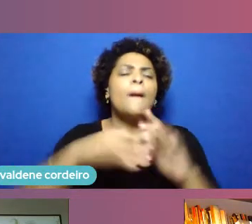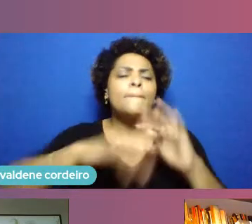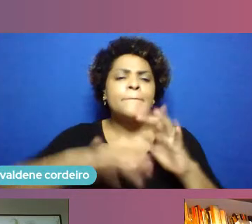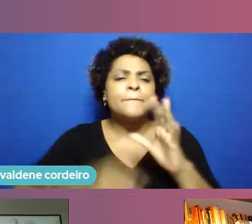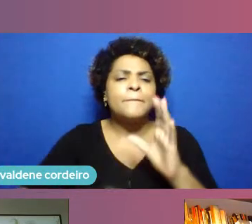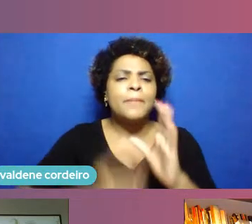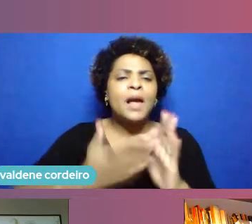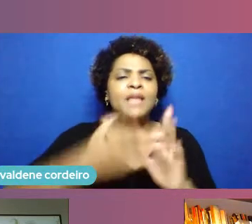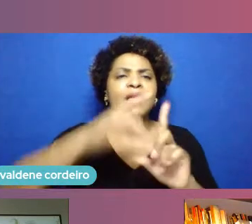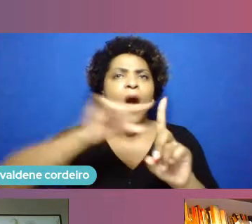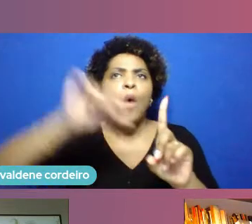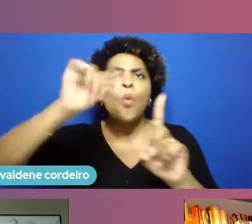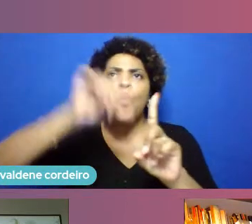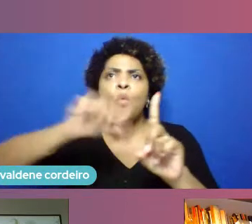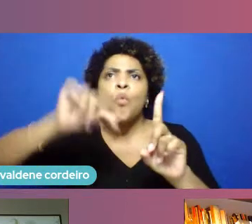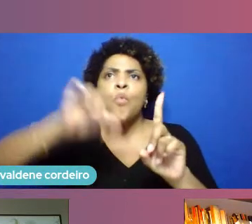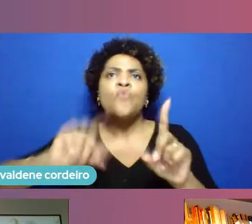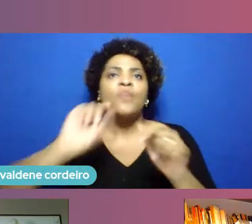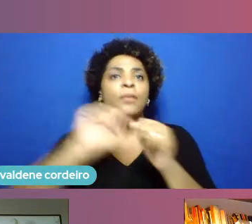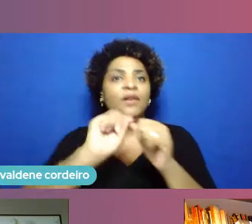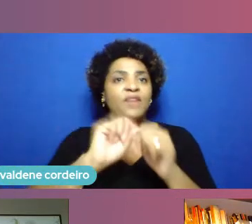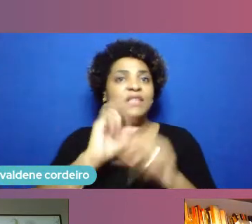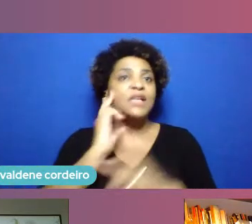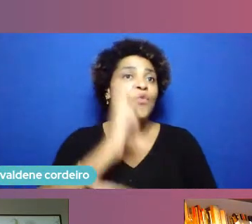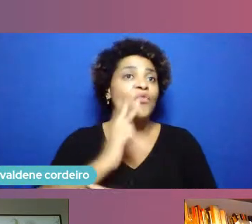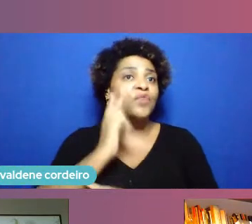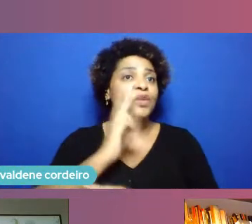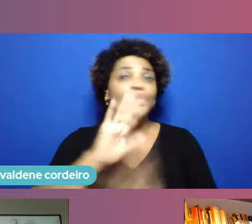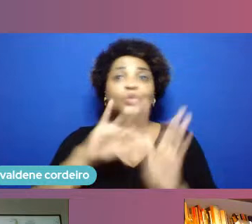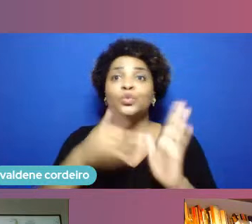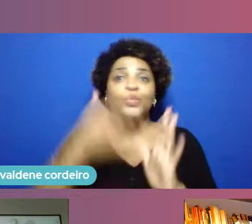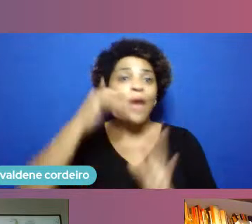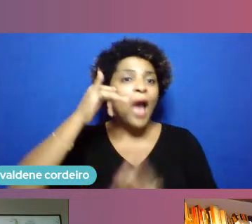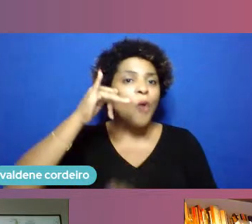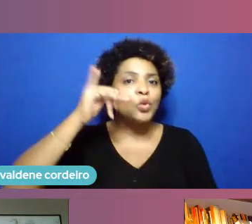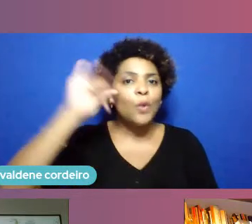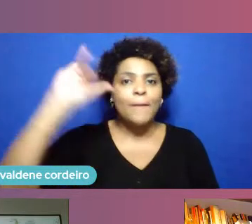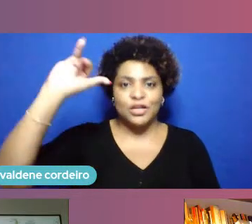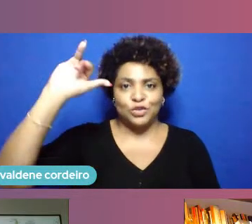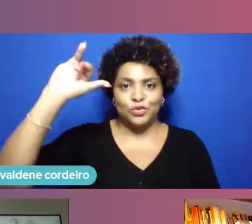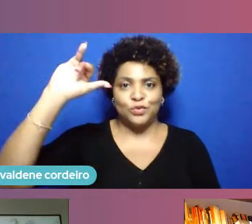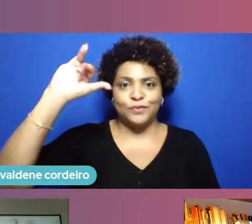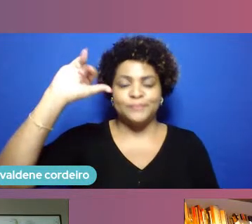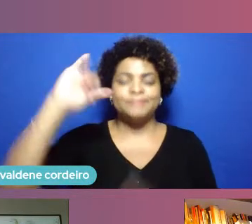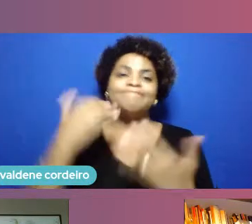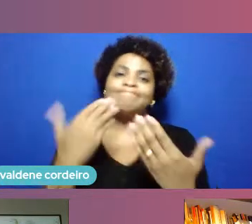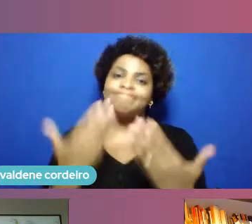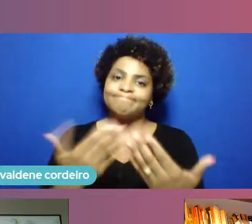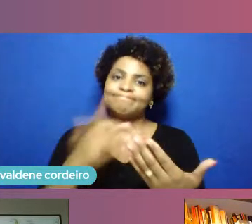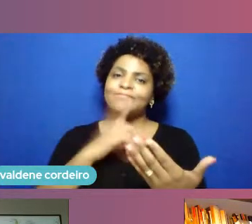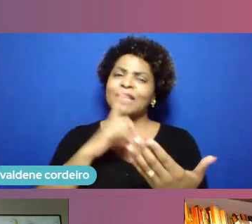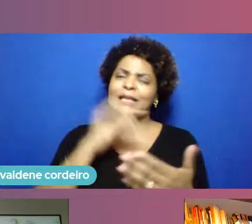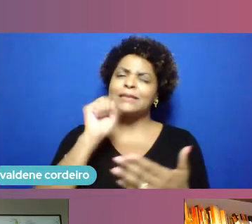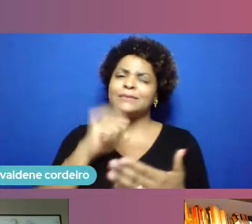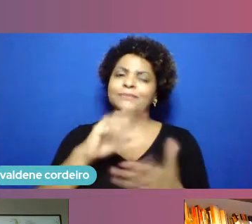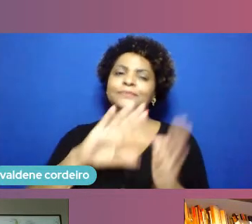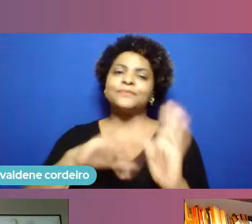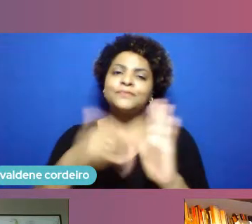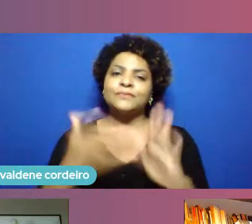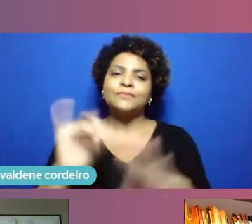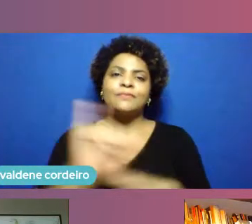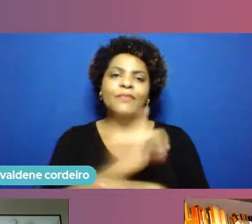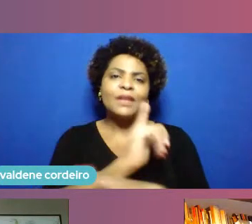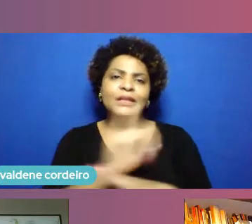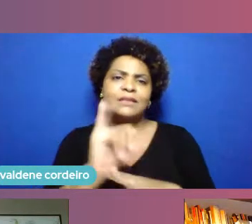para vinho todo automatizado então existe toda uma dinâmica de business e de